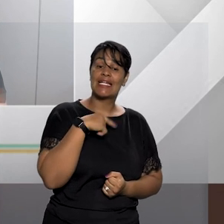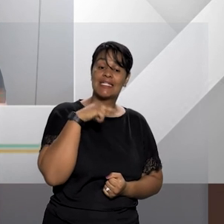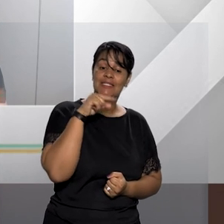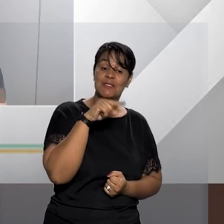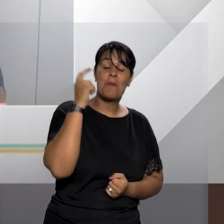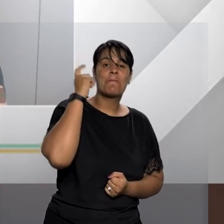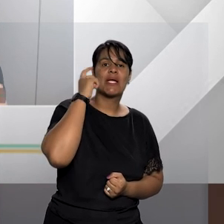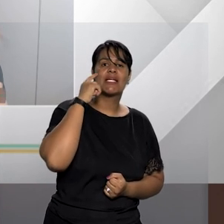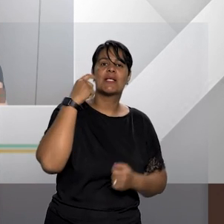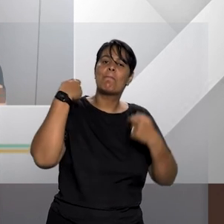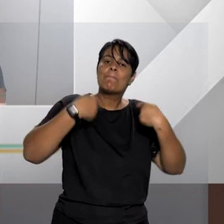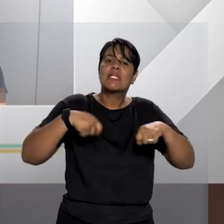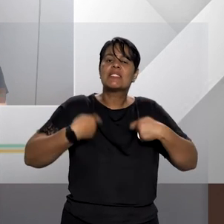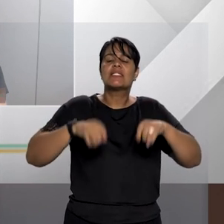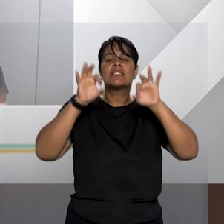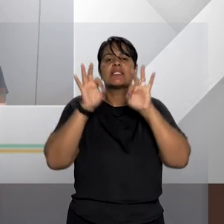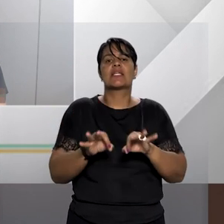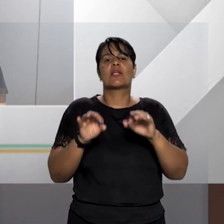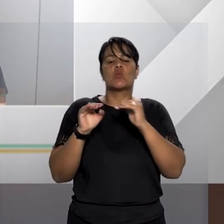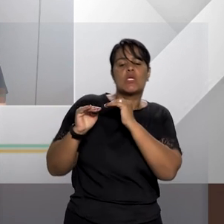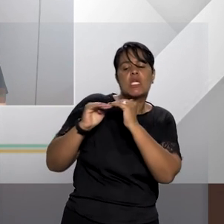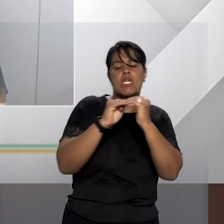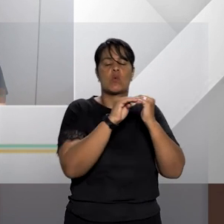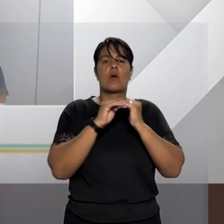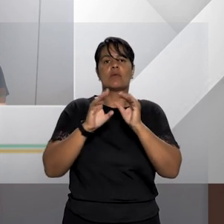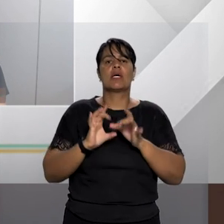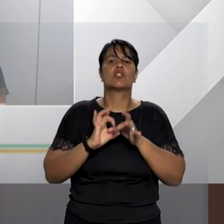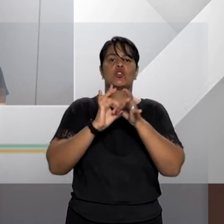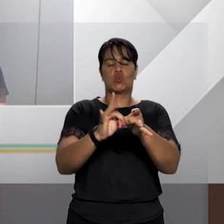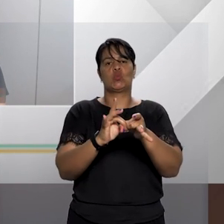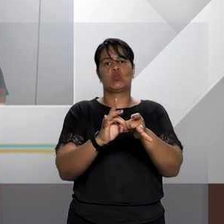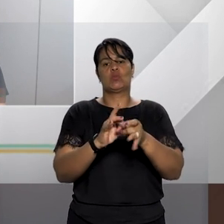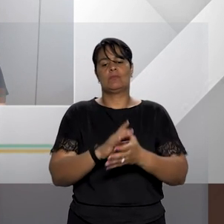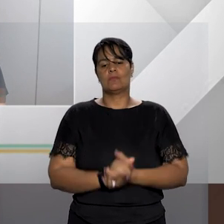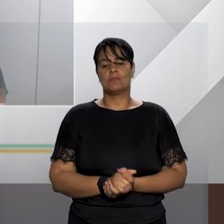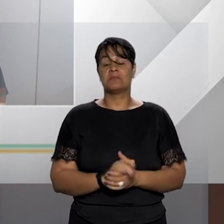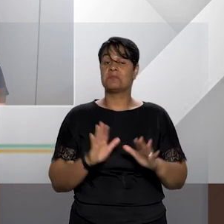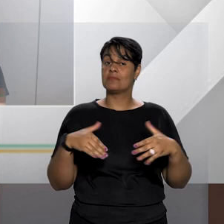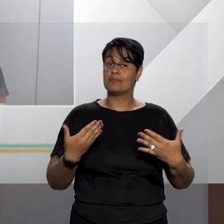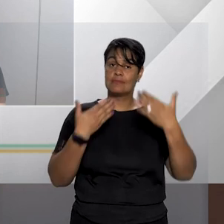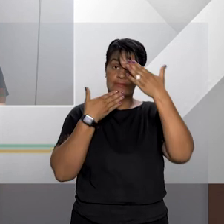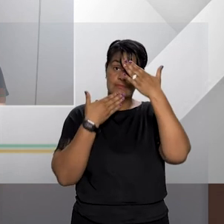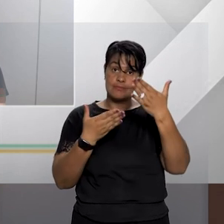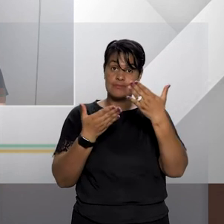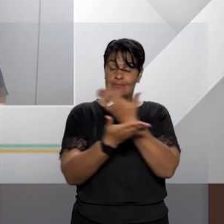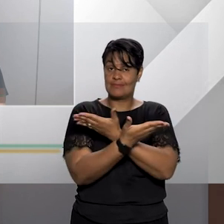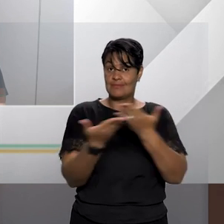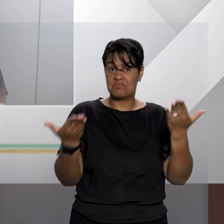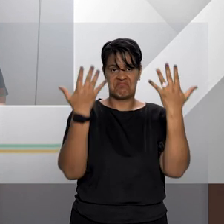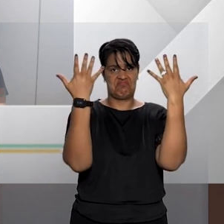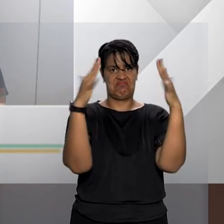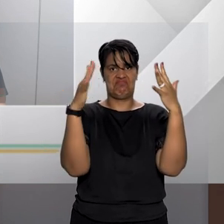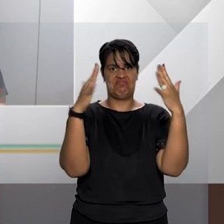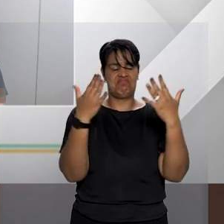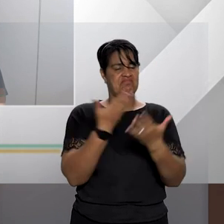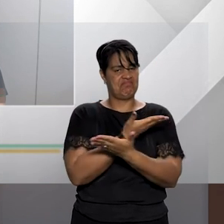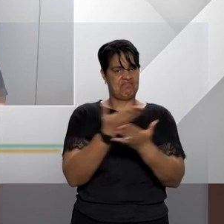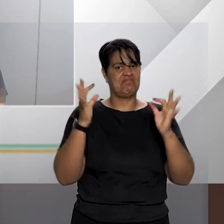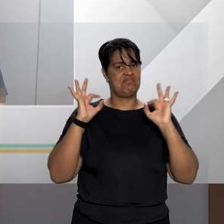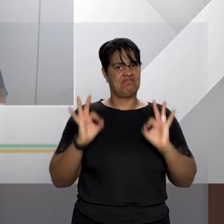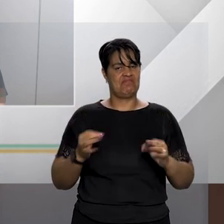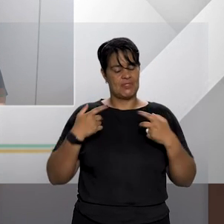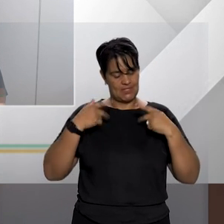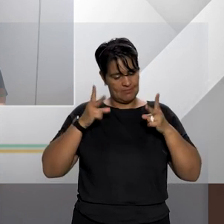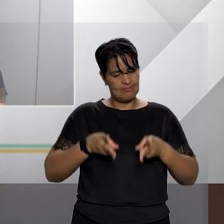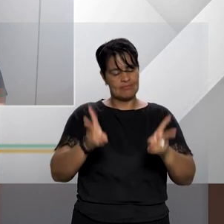igualdade plena entre homens e mulheres então agradeço a oportunidade parabenizo aí a equipe e continuo